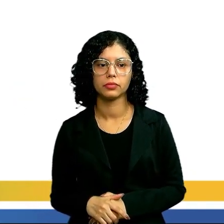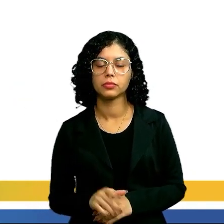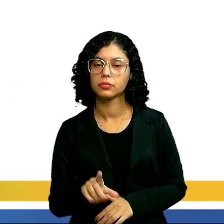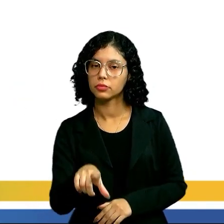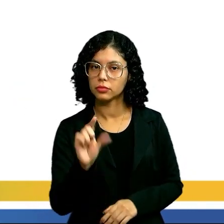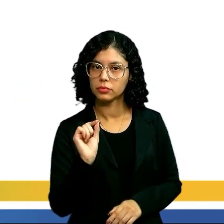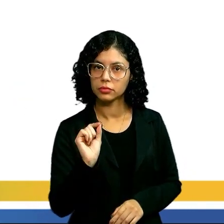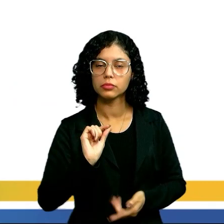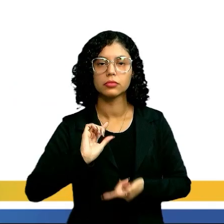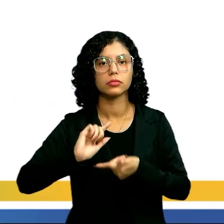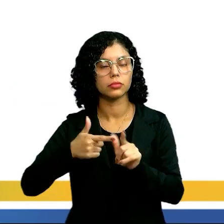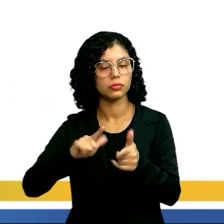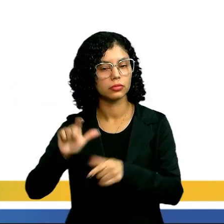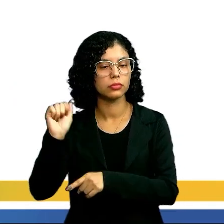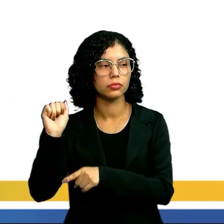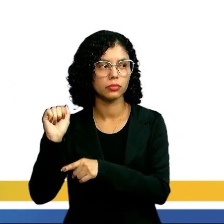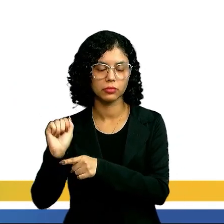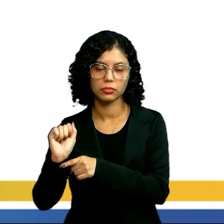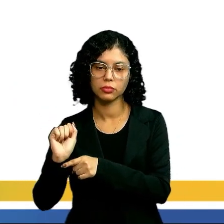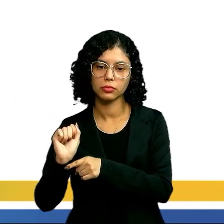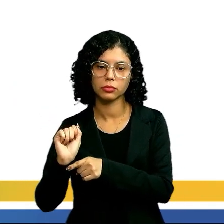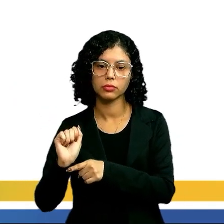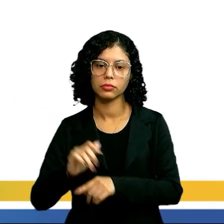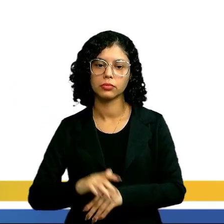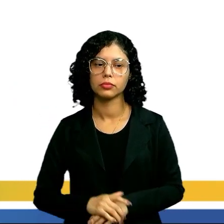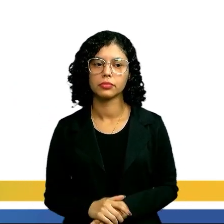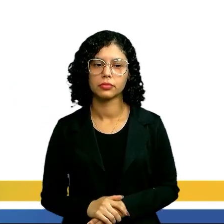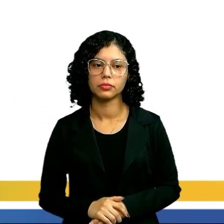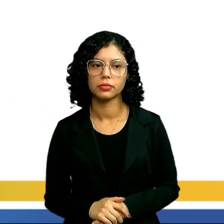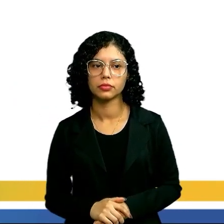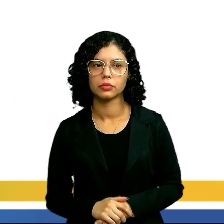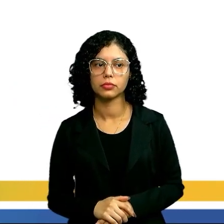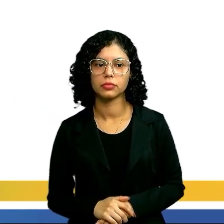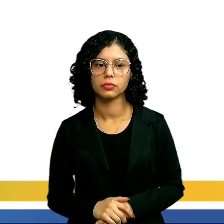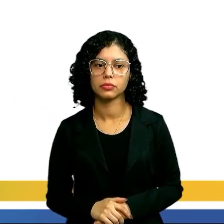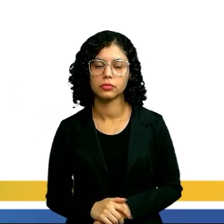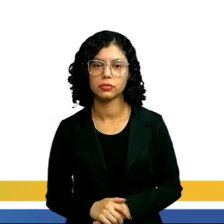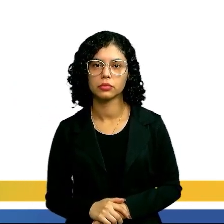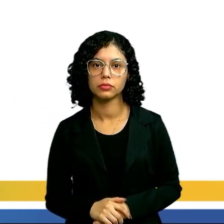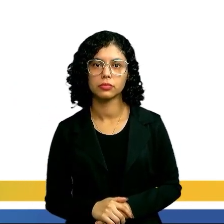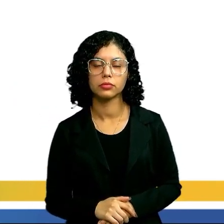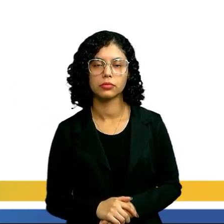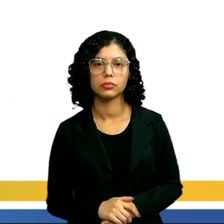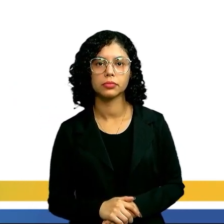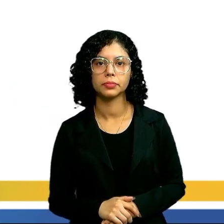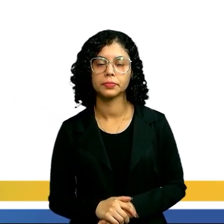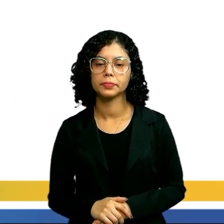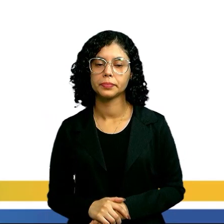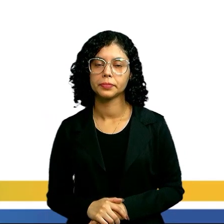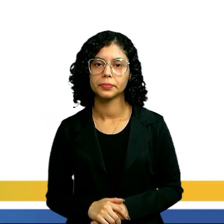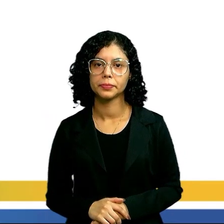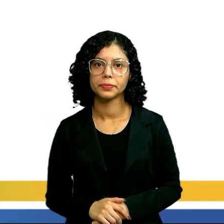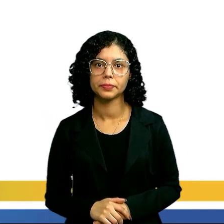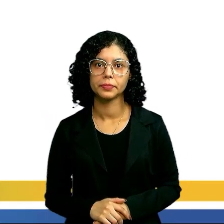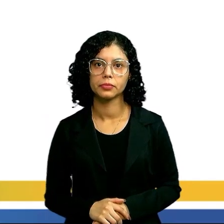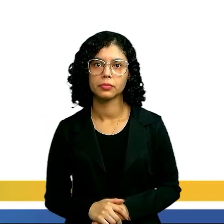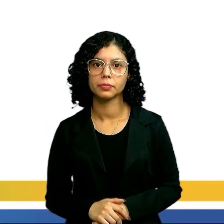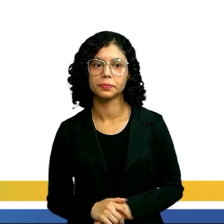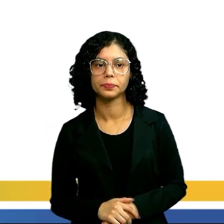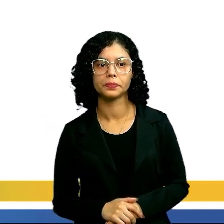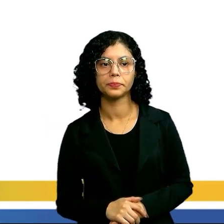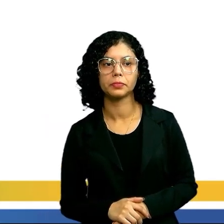Então, a gente já sabe qual é a nossa fórmula. Portanto, aí a nossa alternativa correta é a letra A.